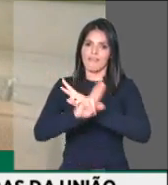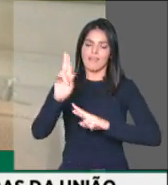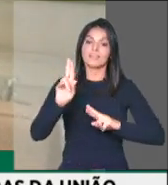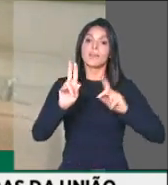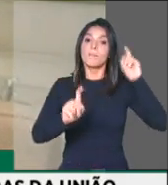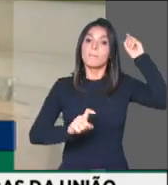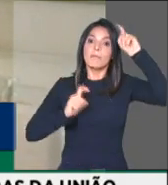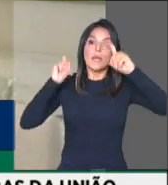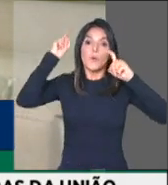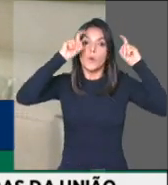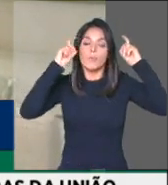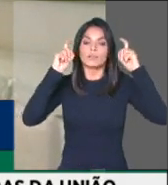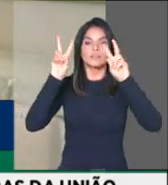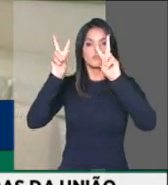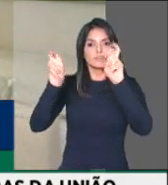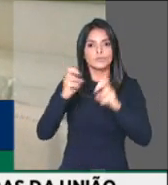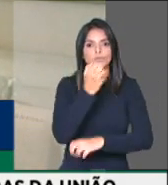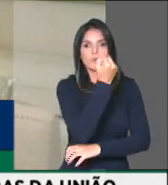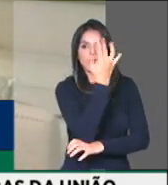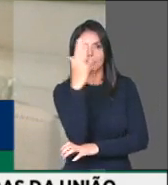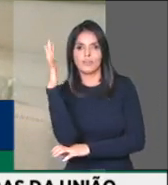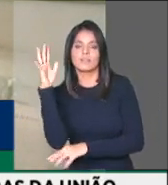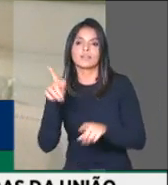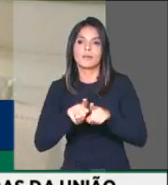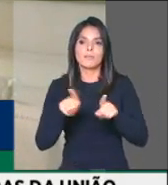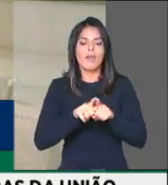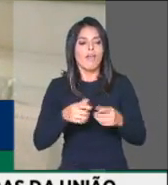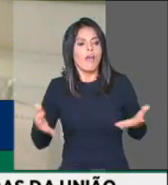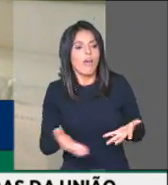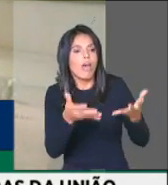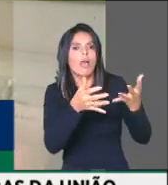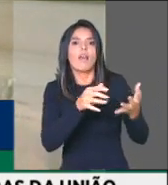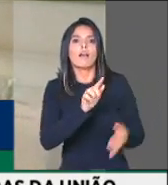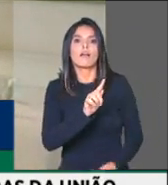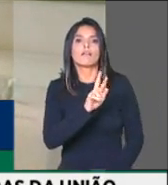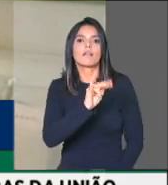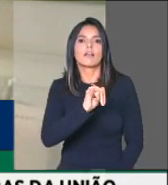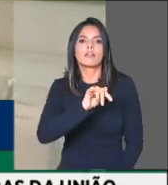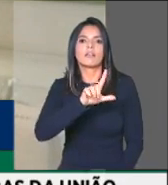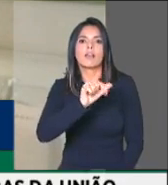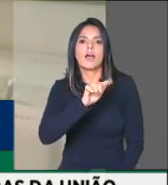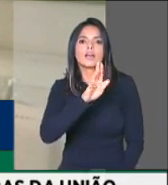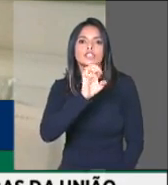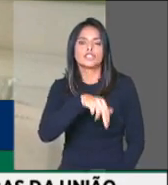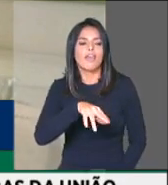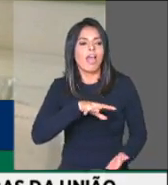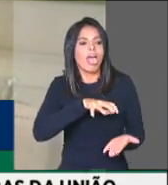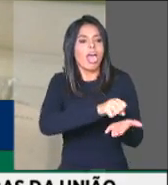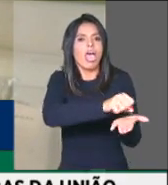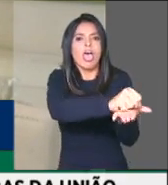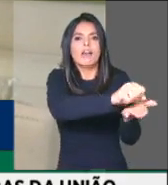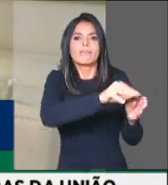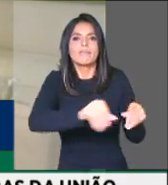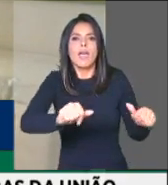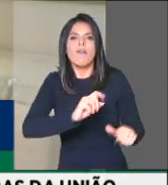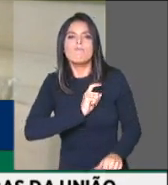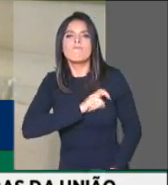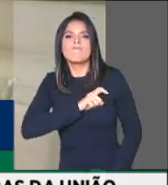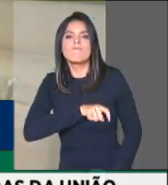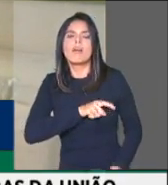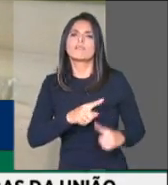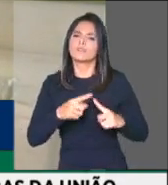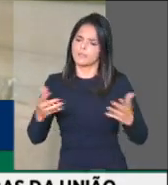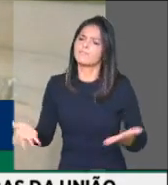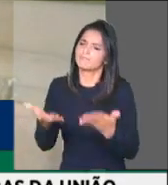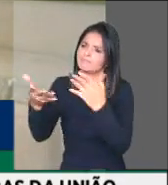preocupação com as questões ambientais também, com incentivo à grilagem, ainda que nós todos entendamos que é preciso estimular o